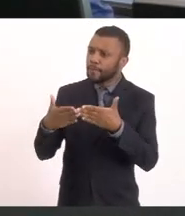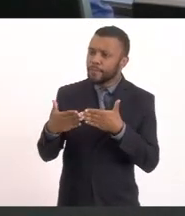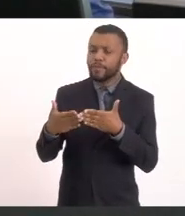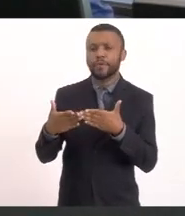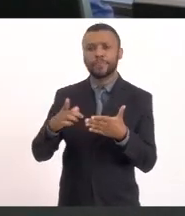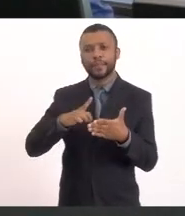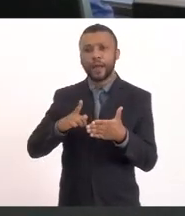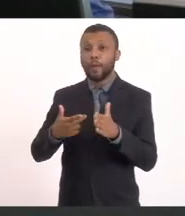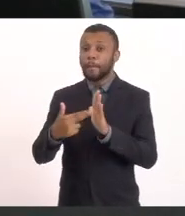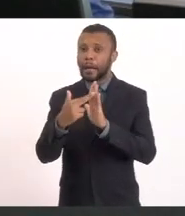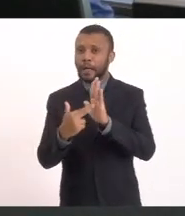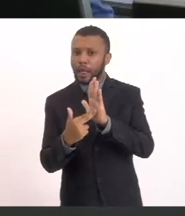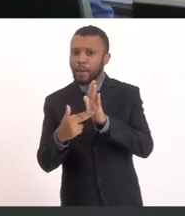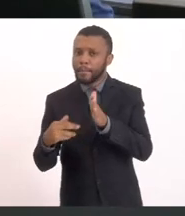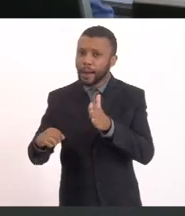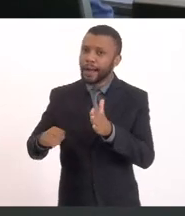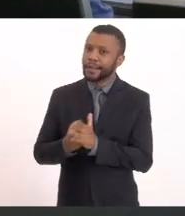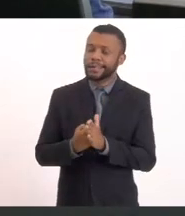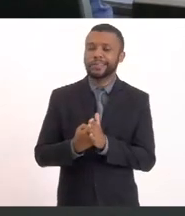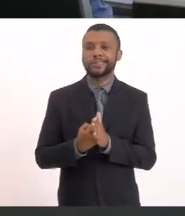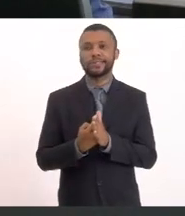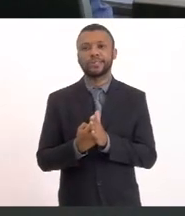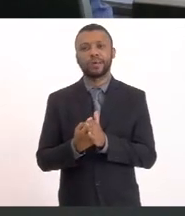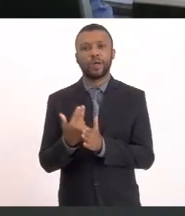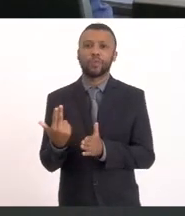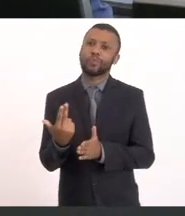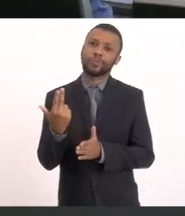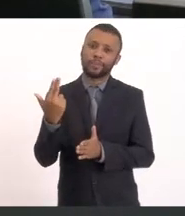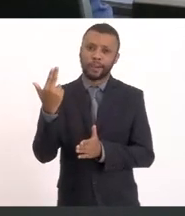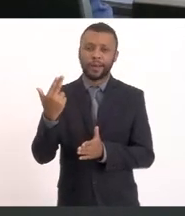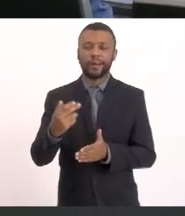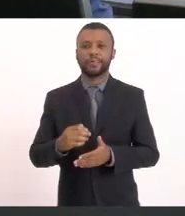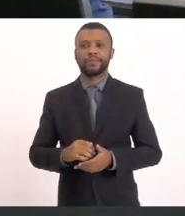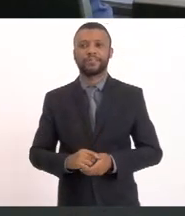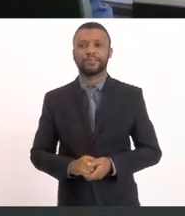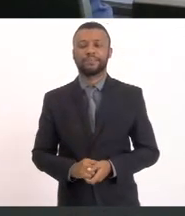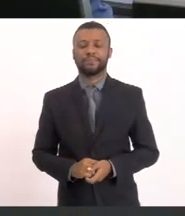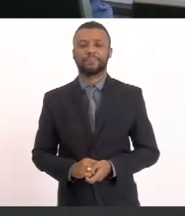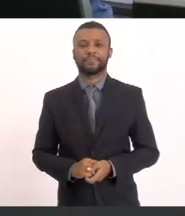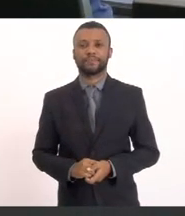uma barreira Uma restrição Porque não dá mais Não dá mais